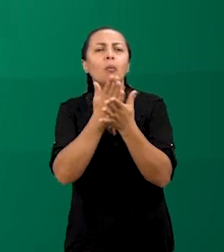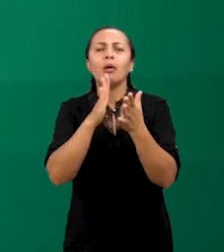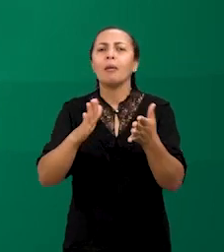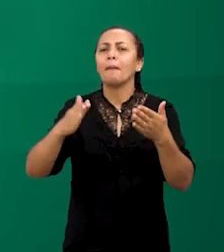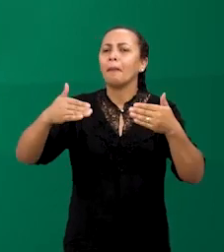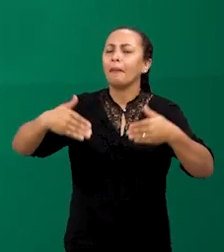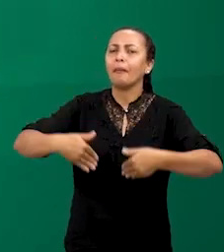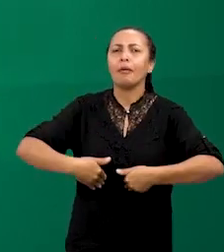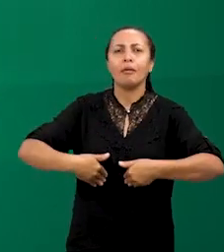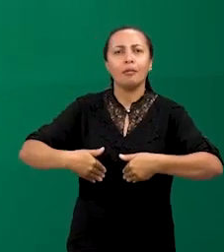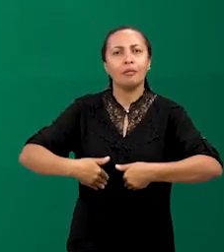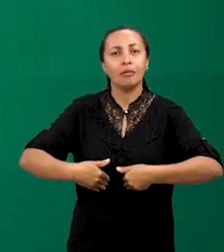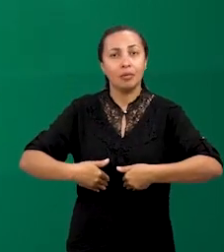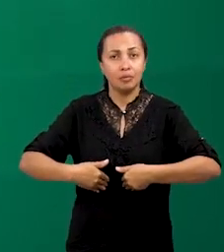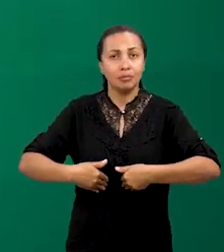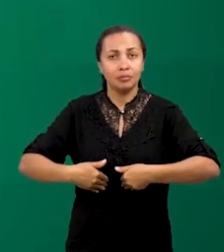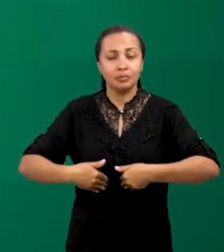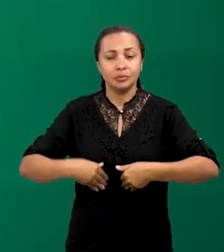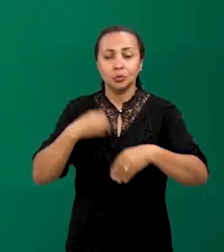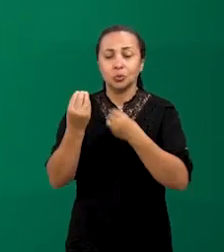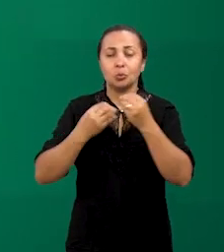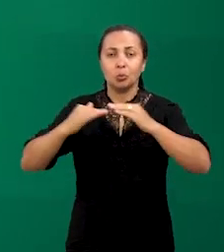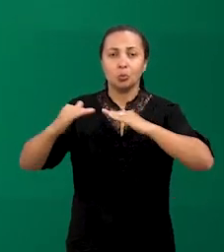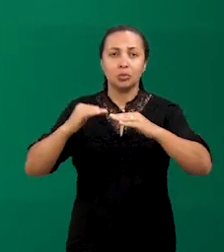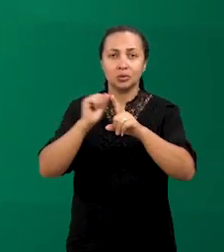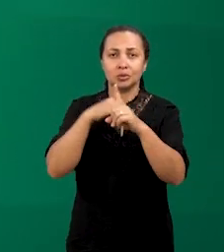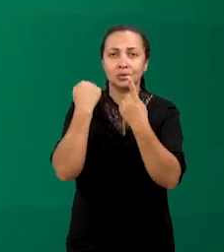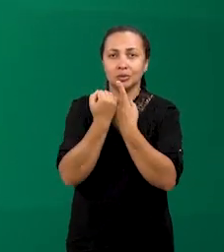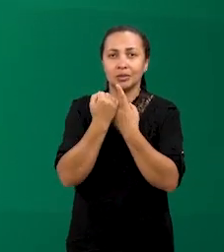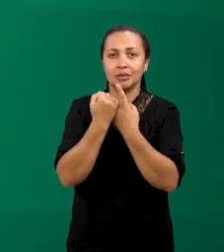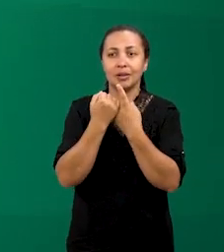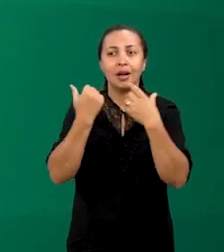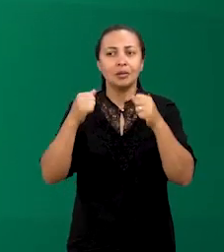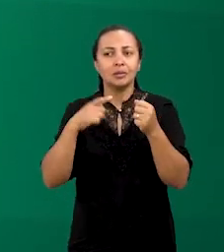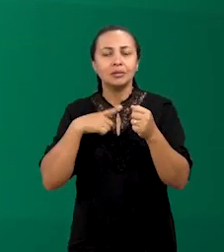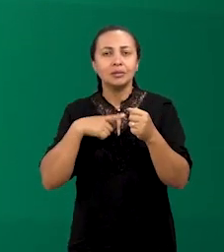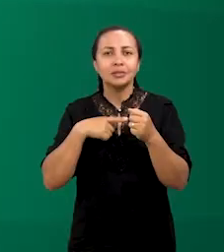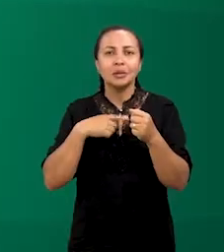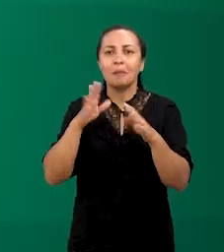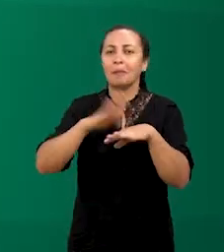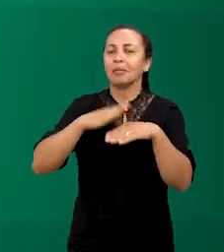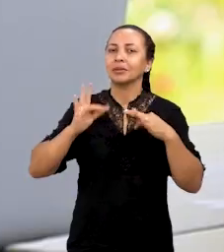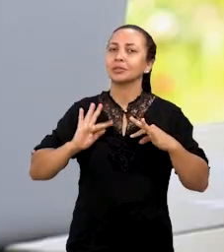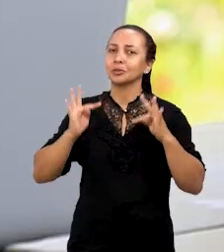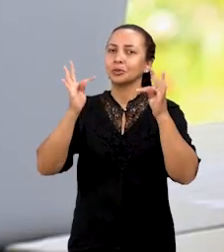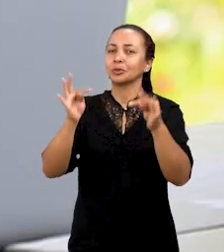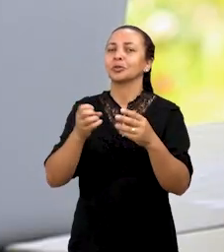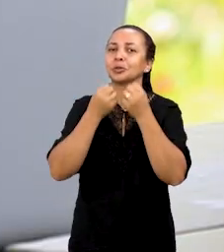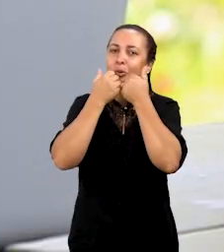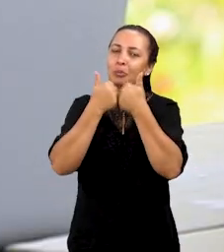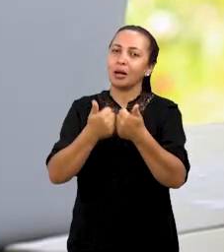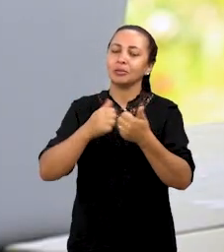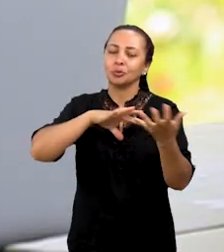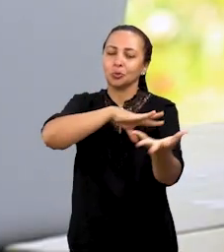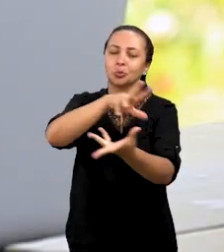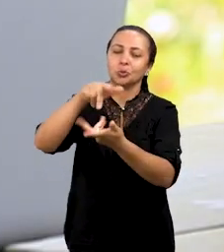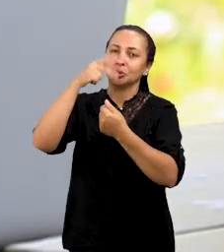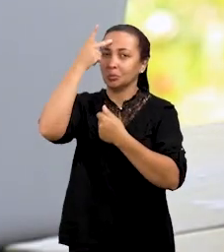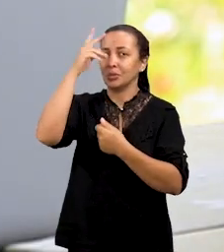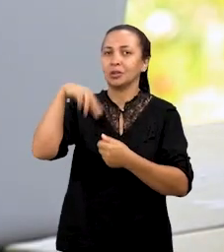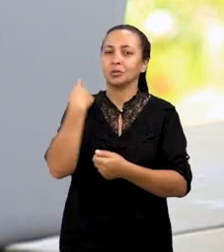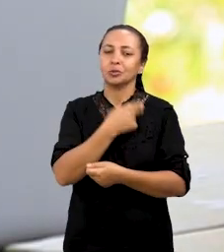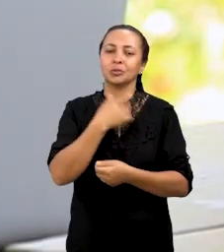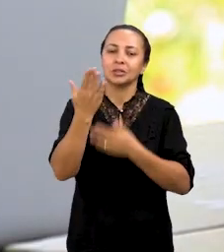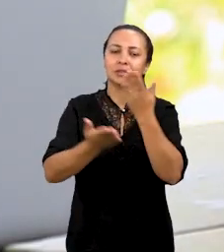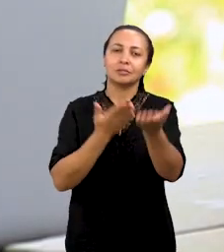fome com mobilização social. E que deviam existir mais tecnologias do bem no mundo, para a gente estar tratando